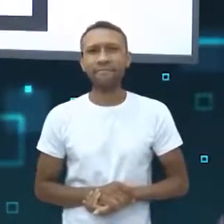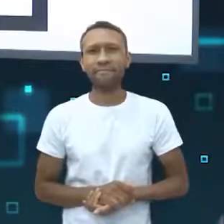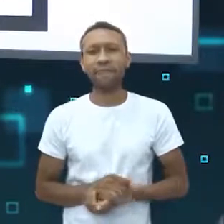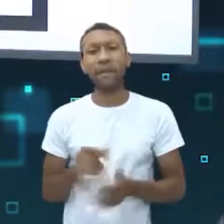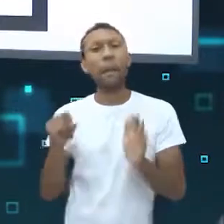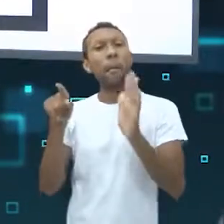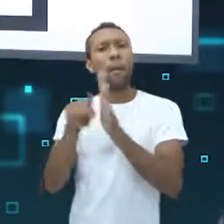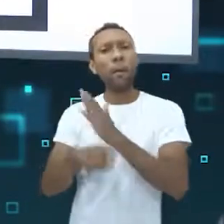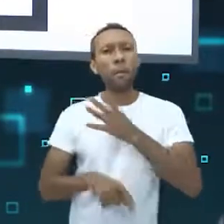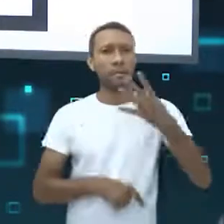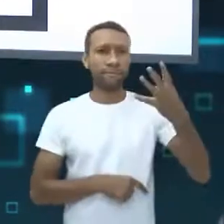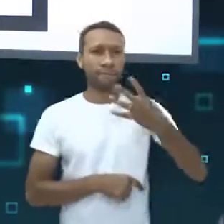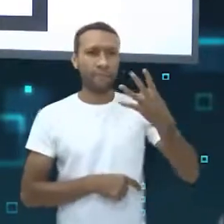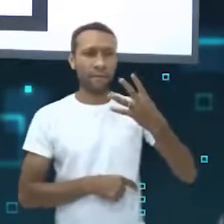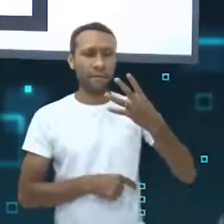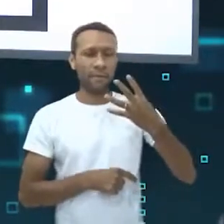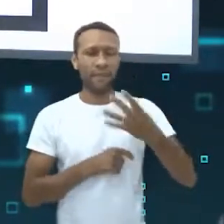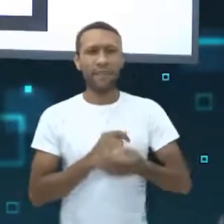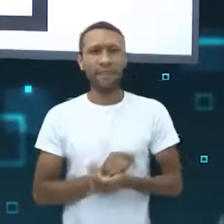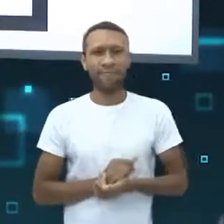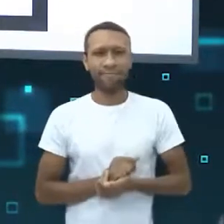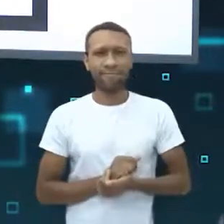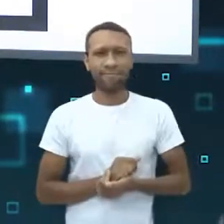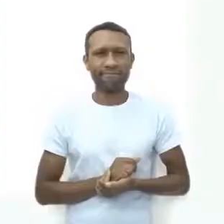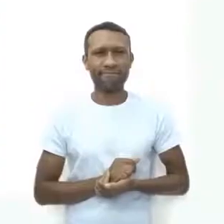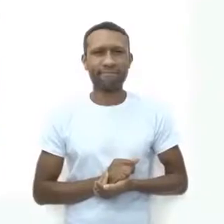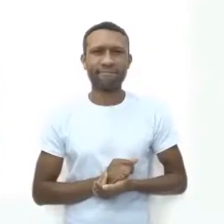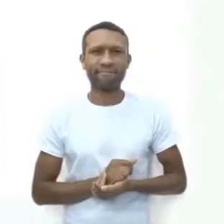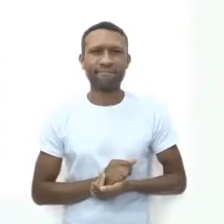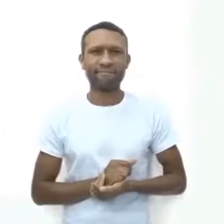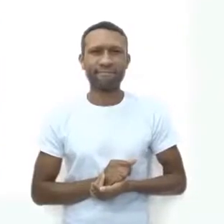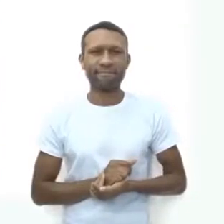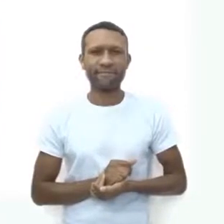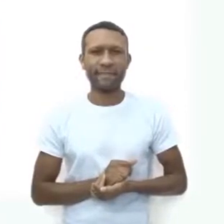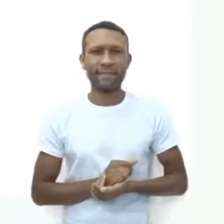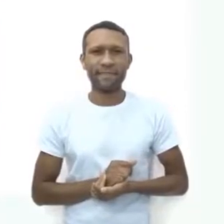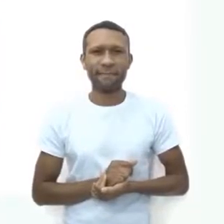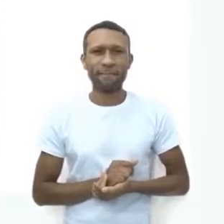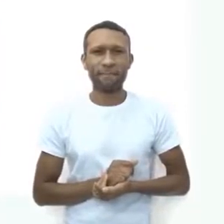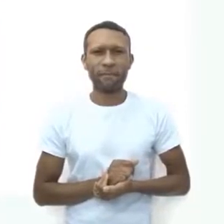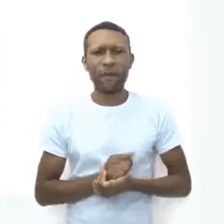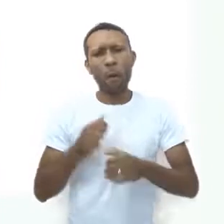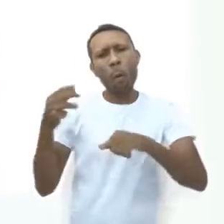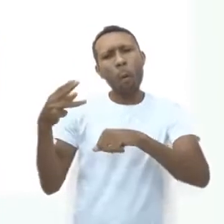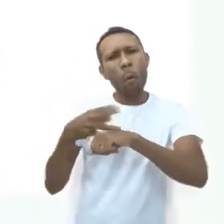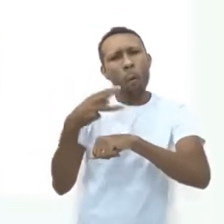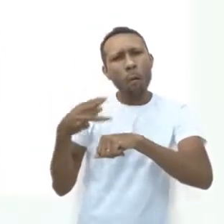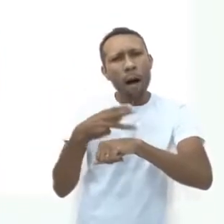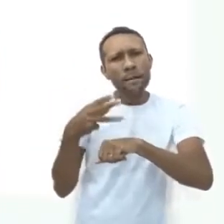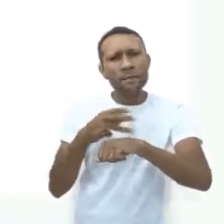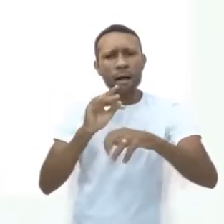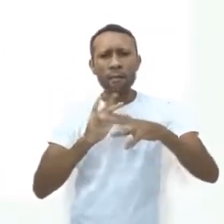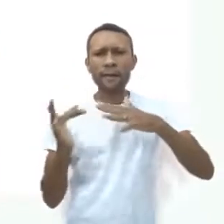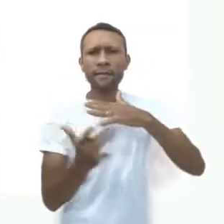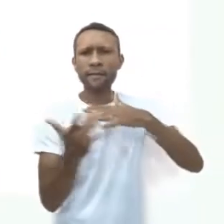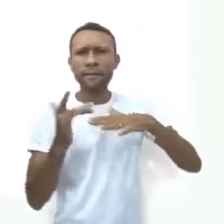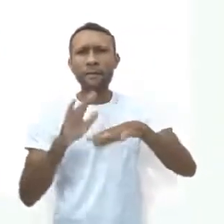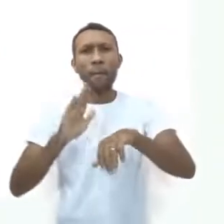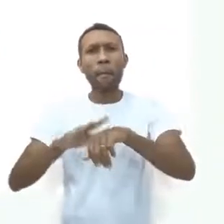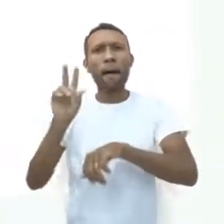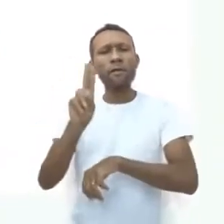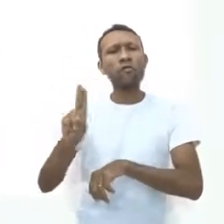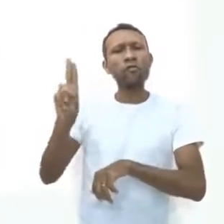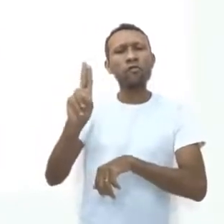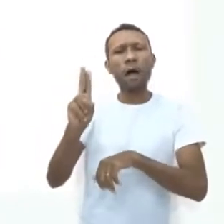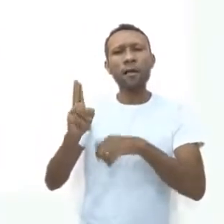Pergunta número 4. Tá com a caneta aí? O WhatsApp é a rede social mais usada para